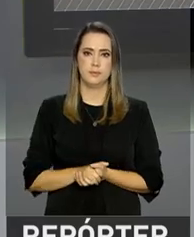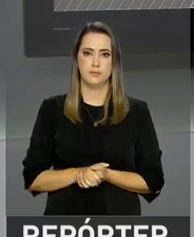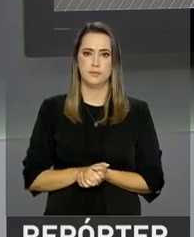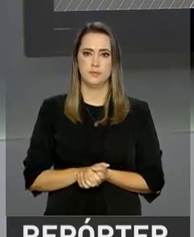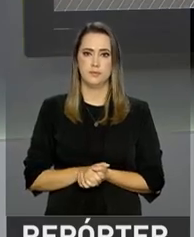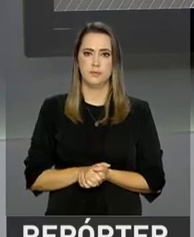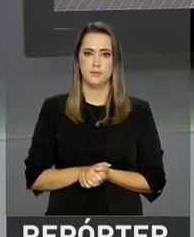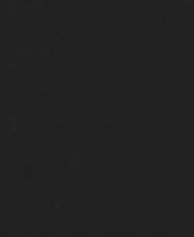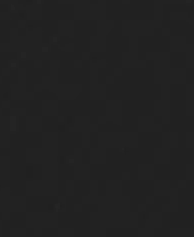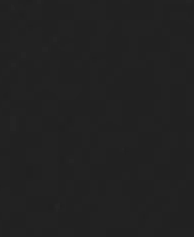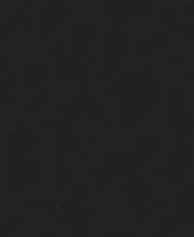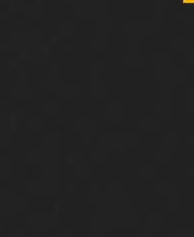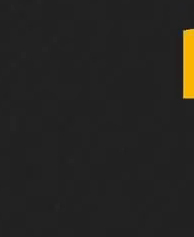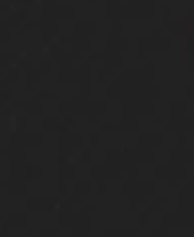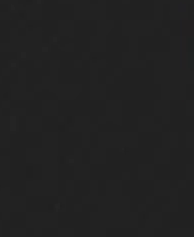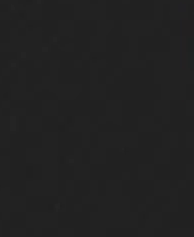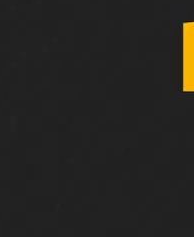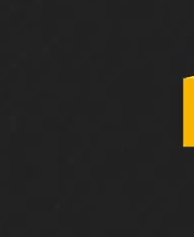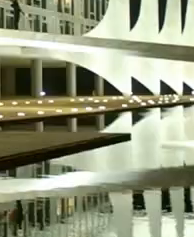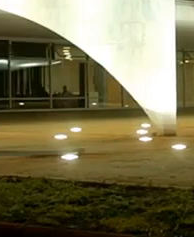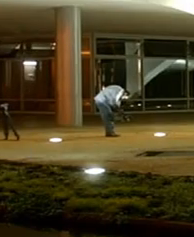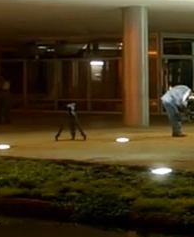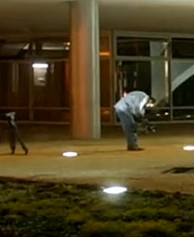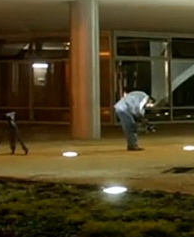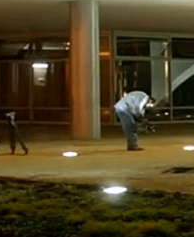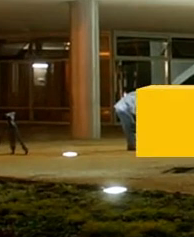Federal. Jornal NBR,